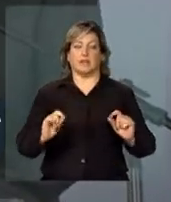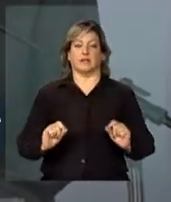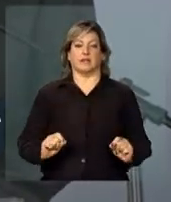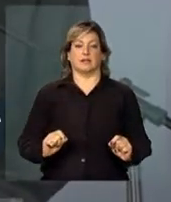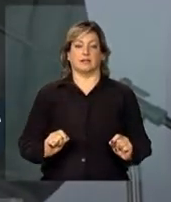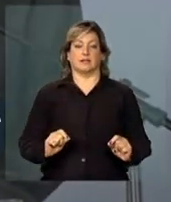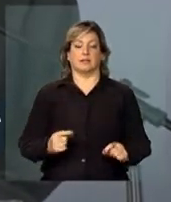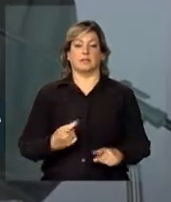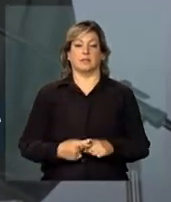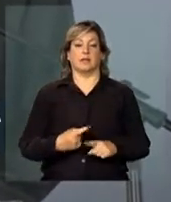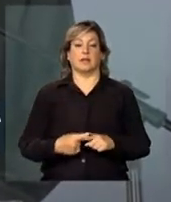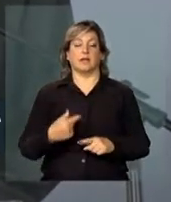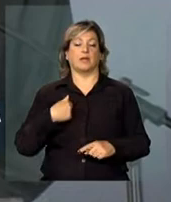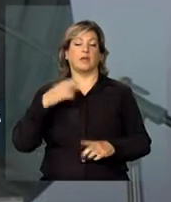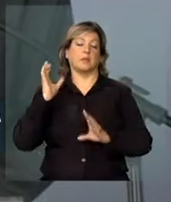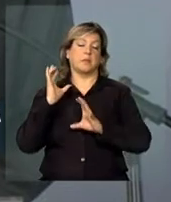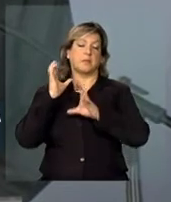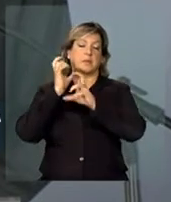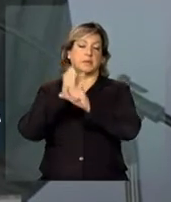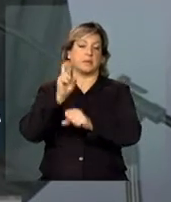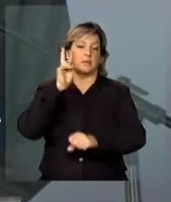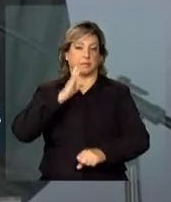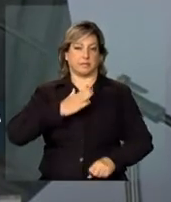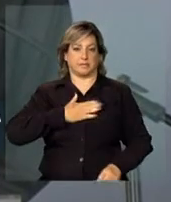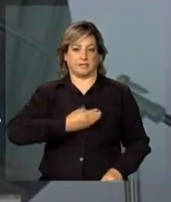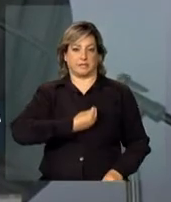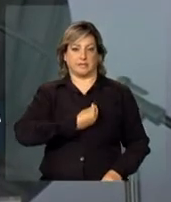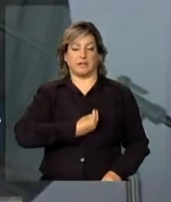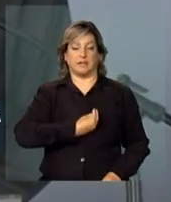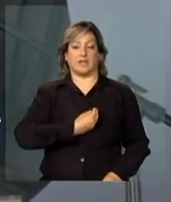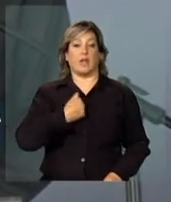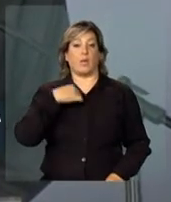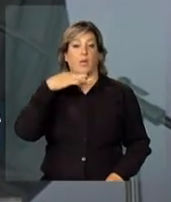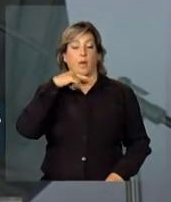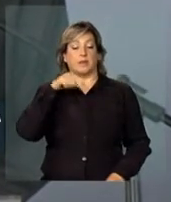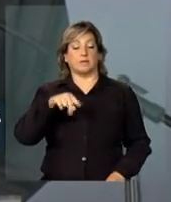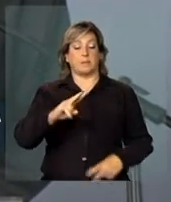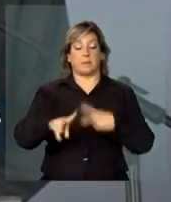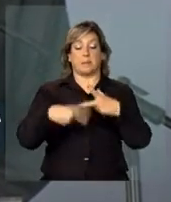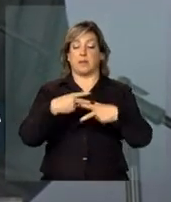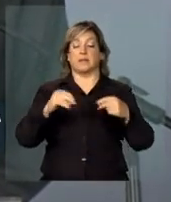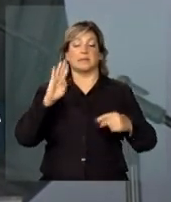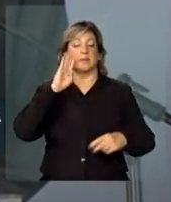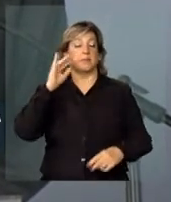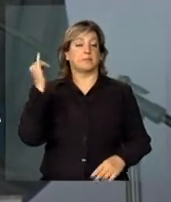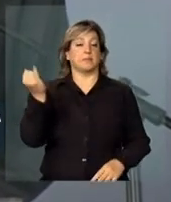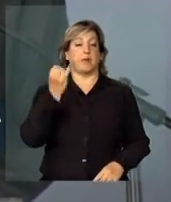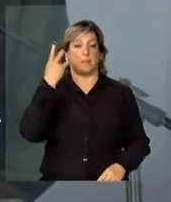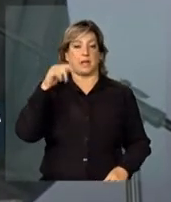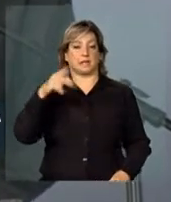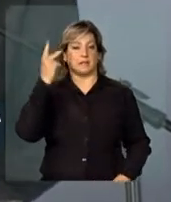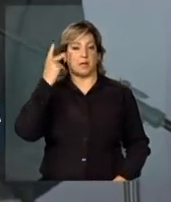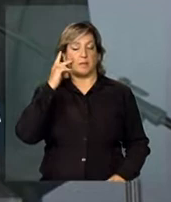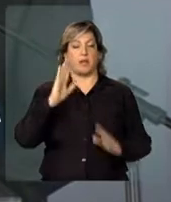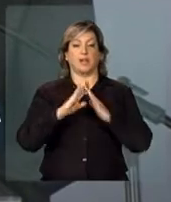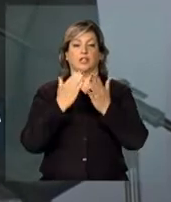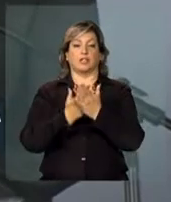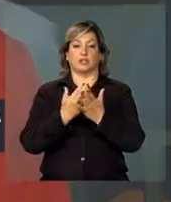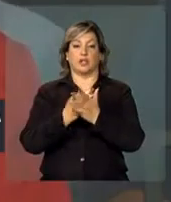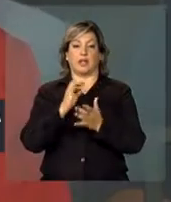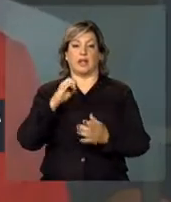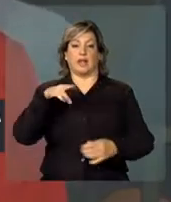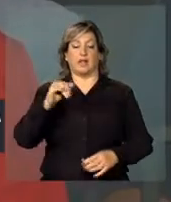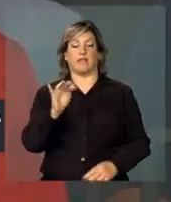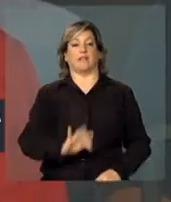até pela minha trajetória, eu acho que nós não podíamos dar um presente melhor para São Paulo do que uma escola técnica federal e uma